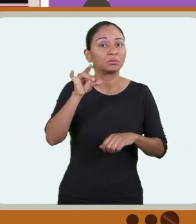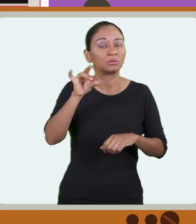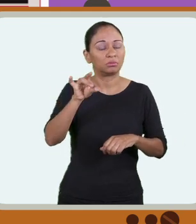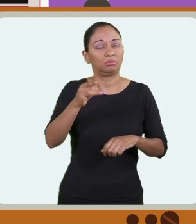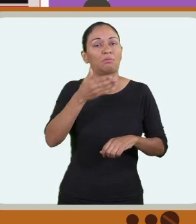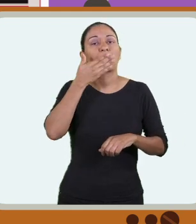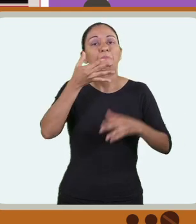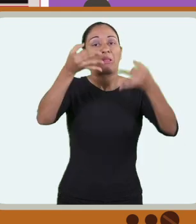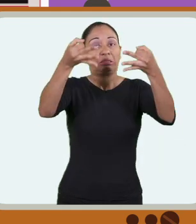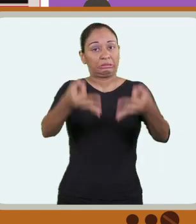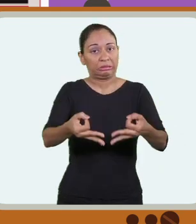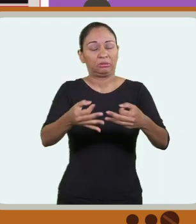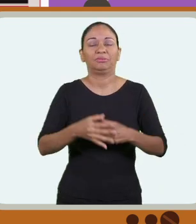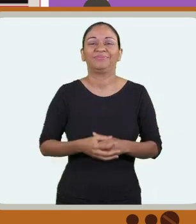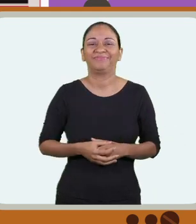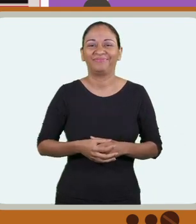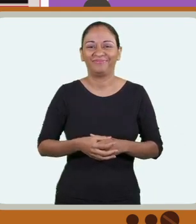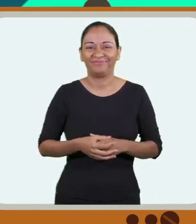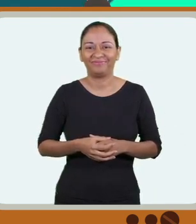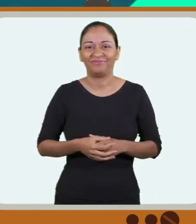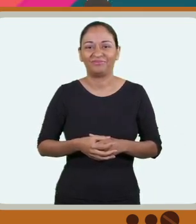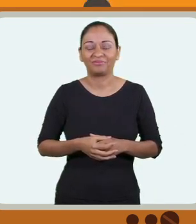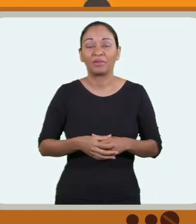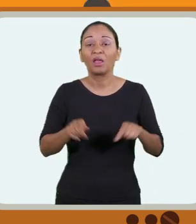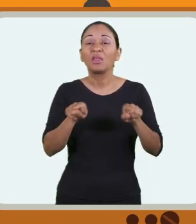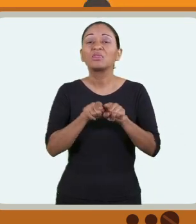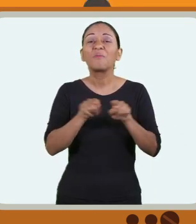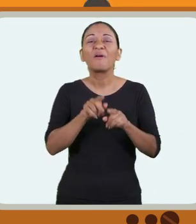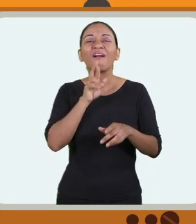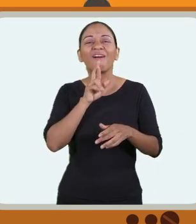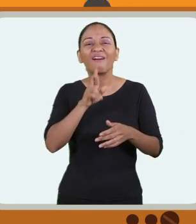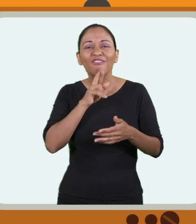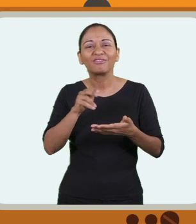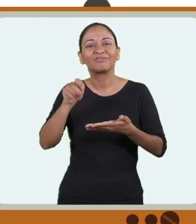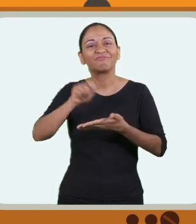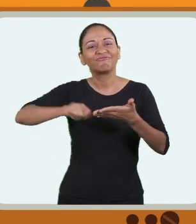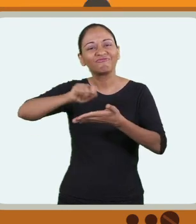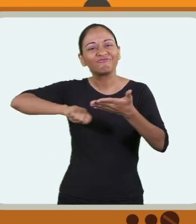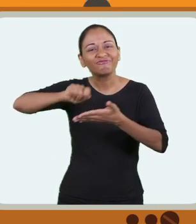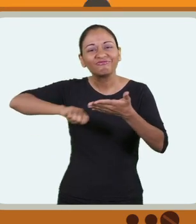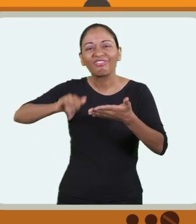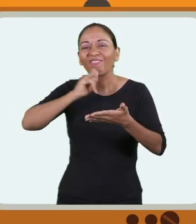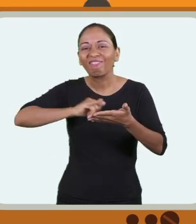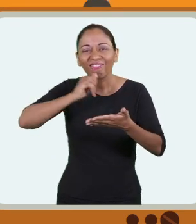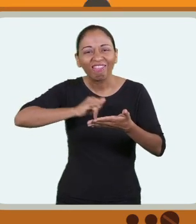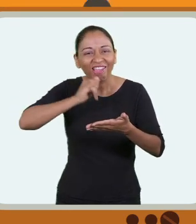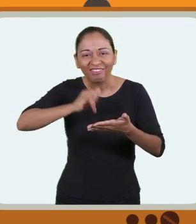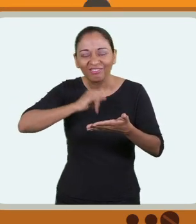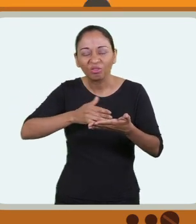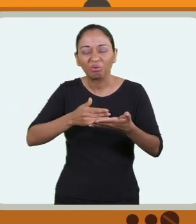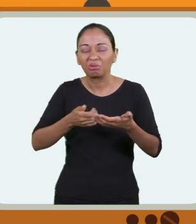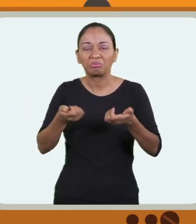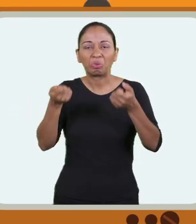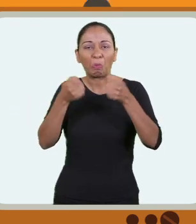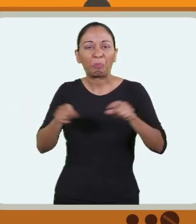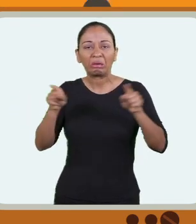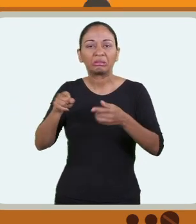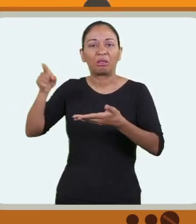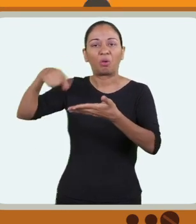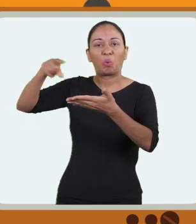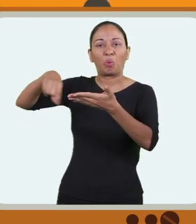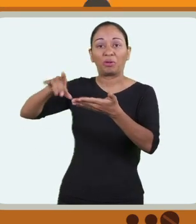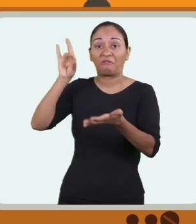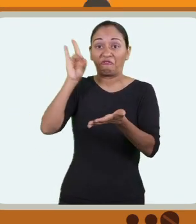atenção nas opções e marque apenas a sua. A folha de rascunho e as anotações feitas por você no seu caderno não são